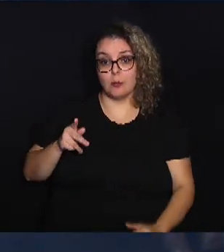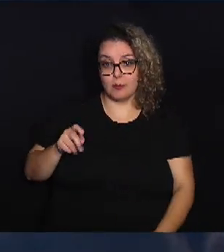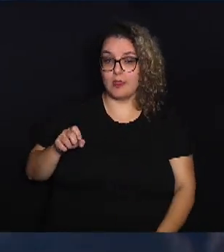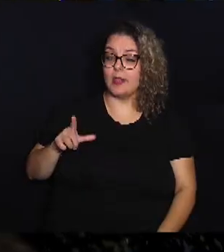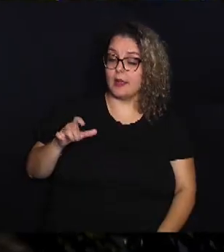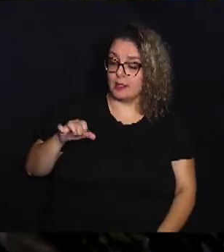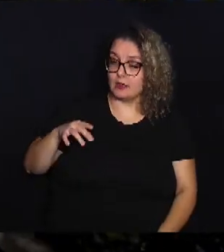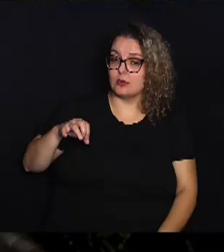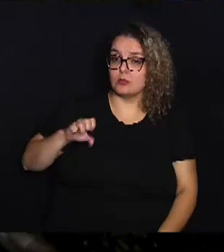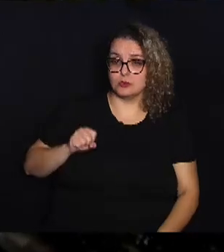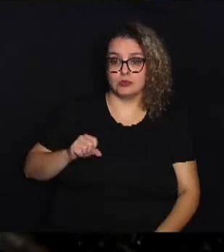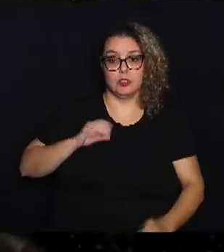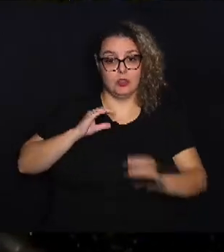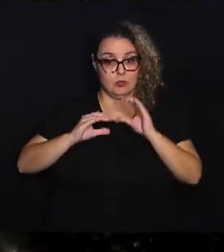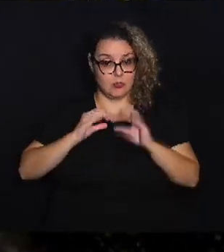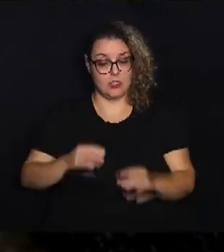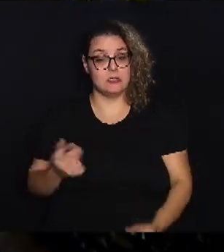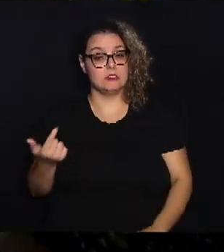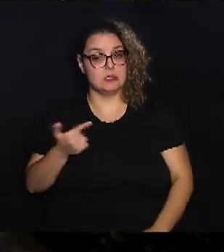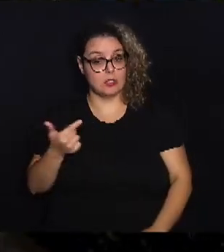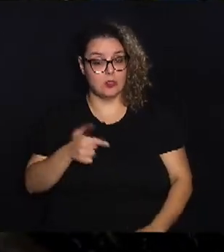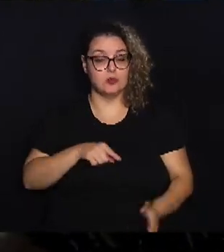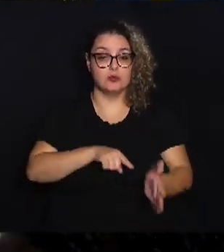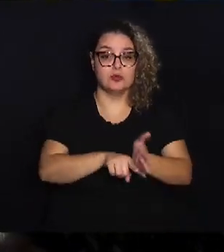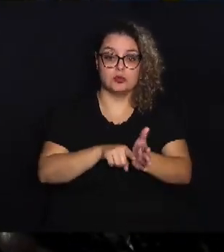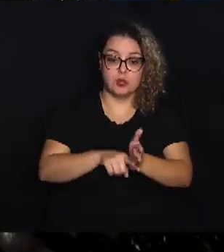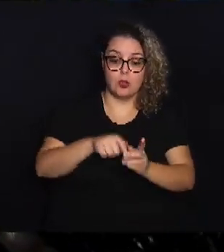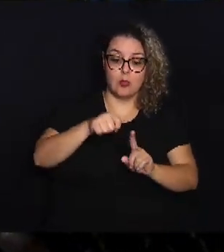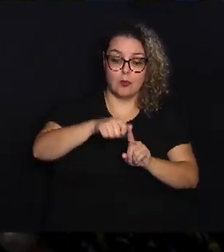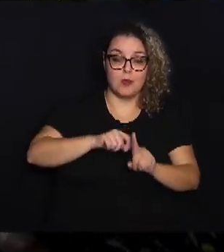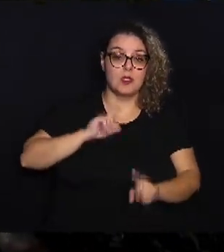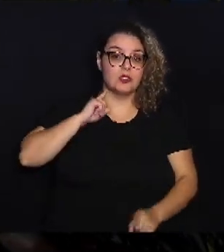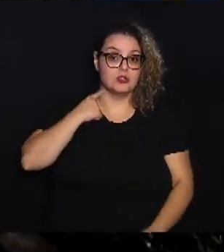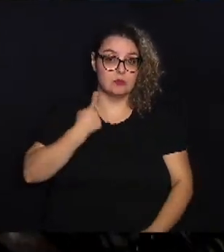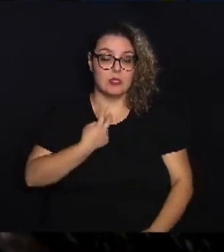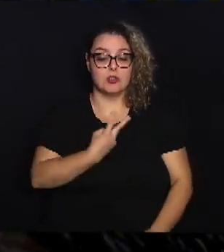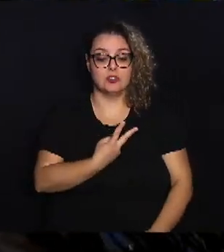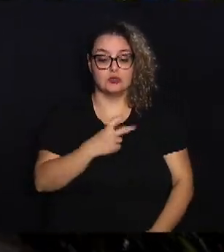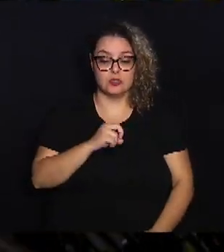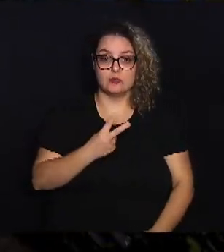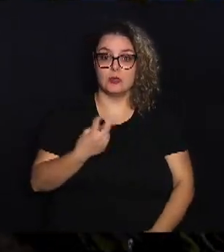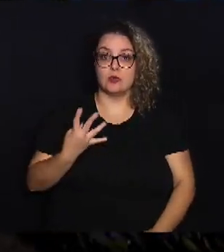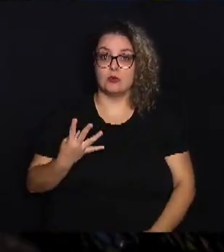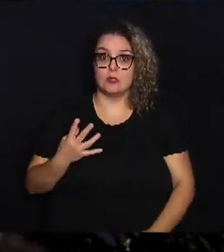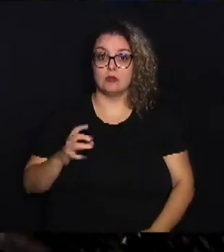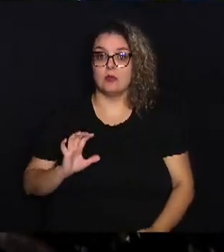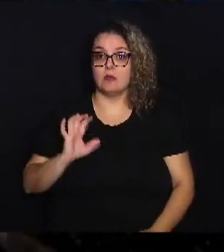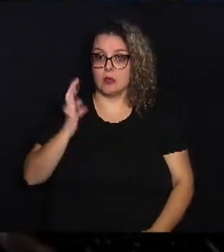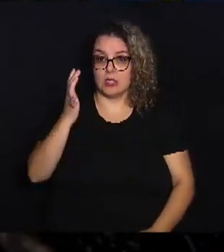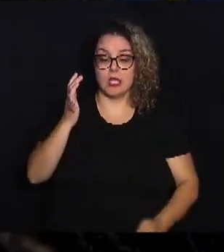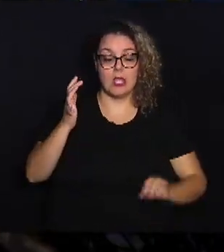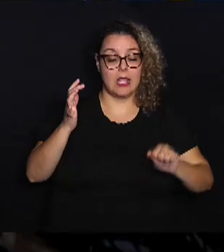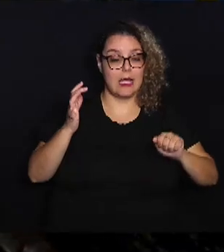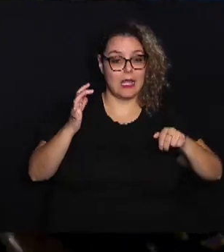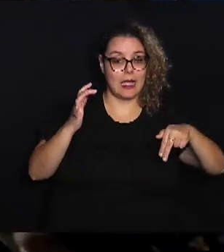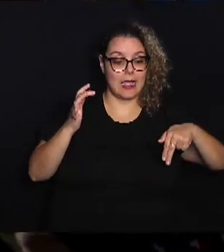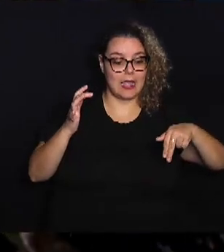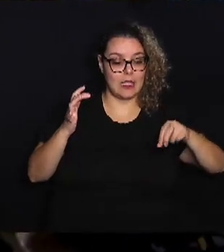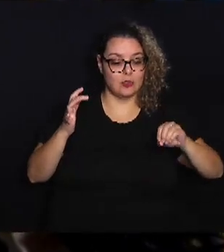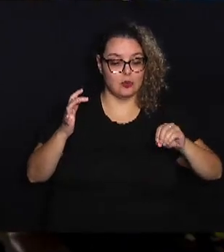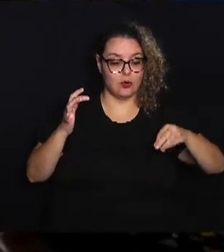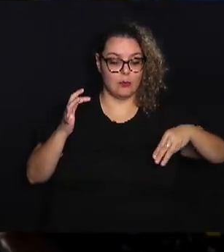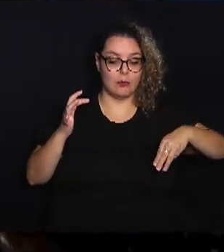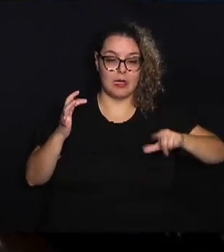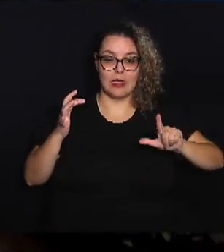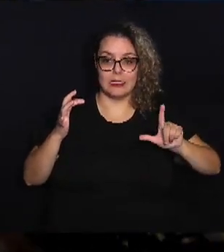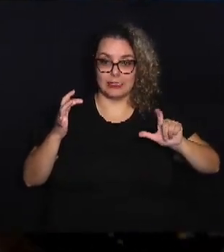comunicado. Segundo os cientistas, o mês de maio de 2024 teve um fenômeno chamado de anomalia de temperatura, um